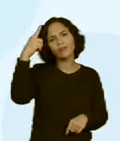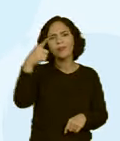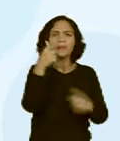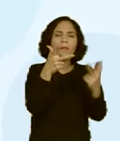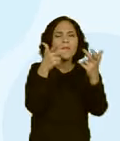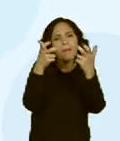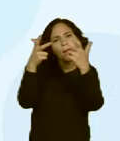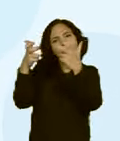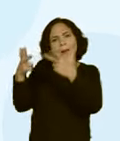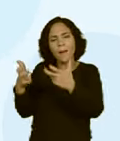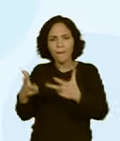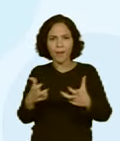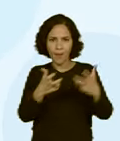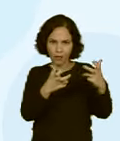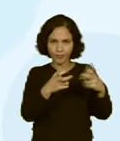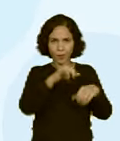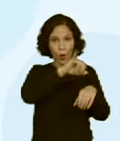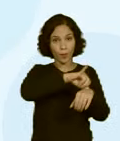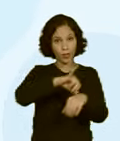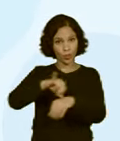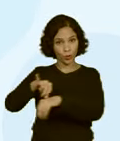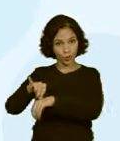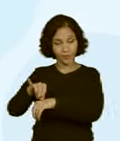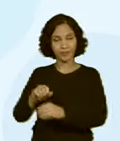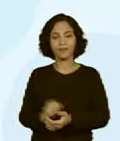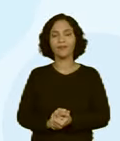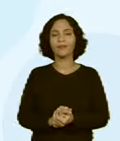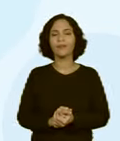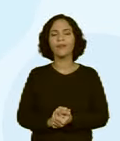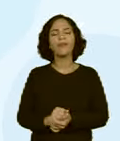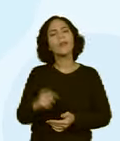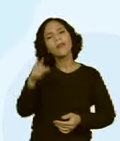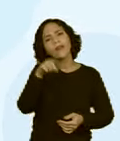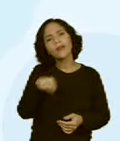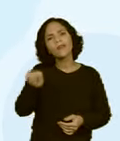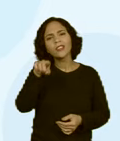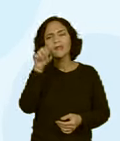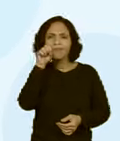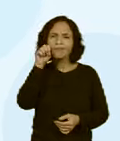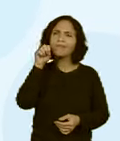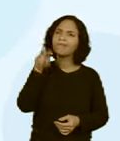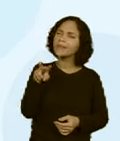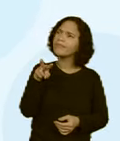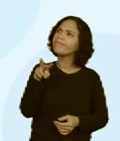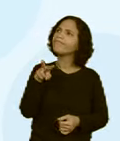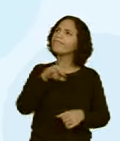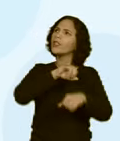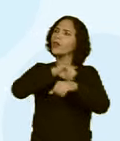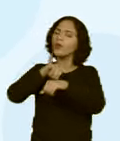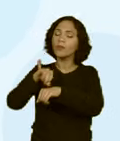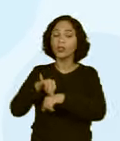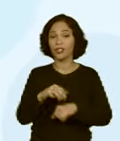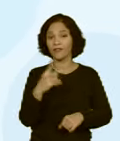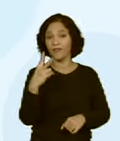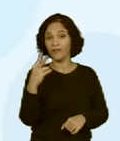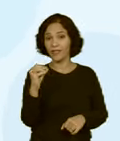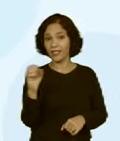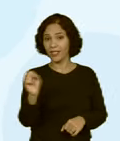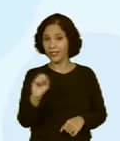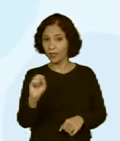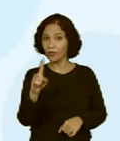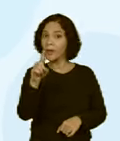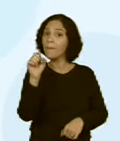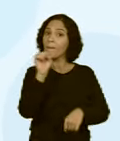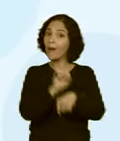Vocês vão reconhecer vários deles e vocês vão olhar para esses objetos por 20 segundos e não